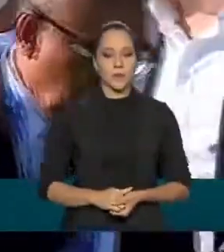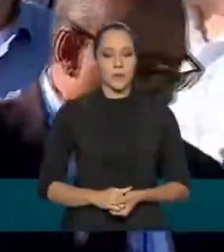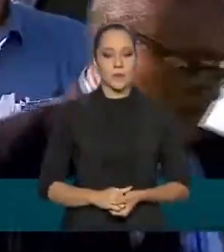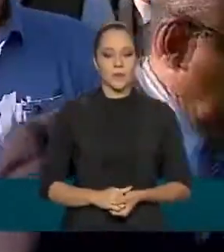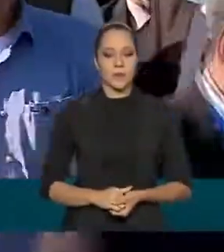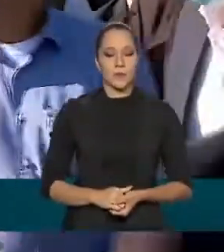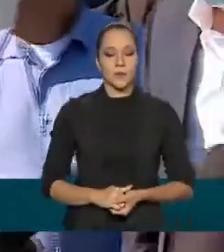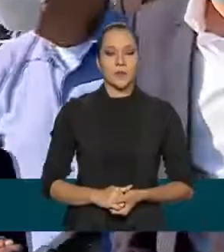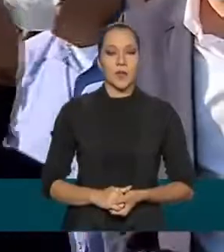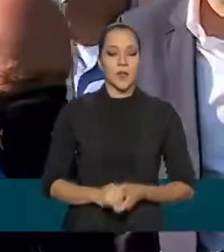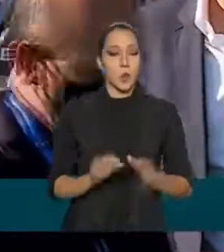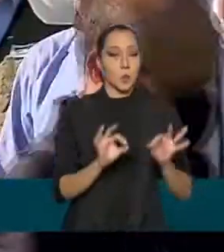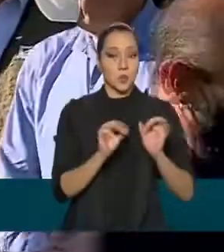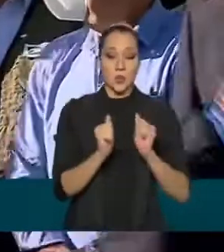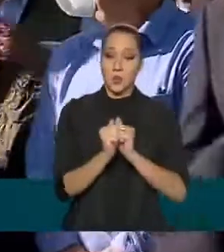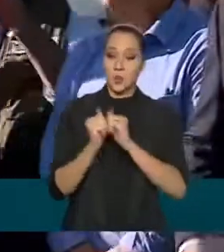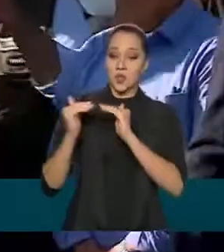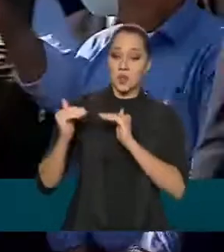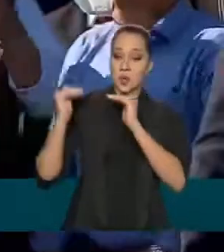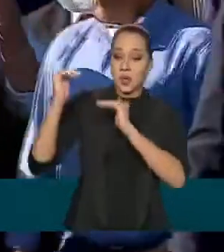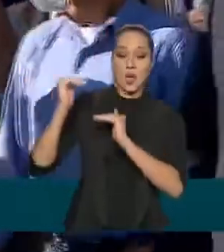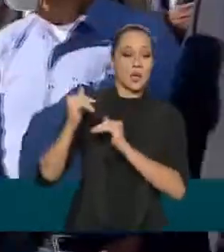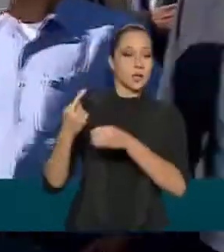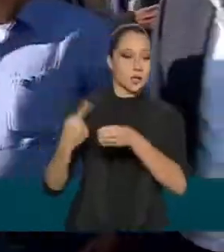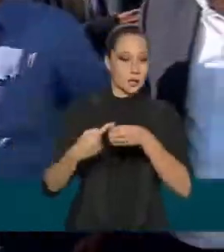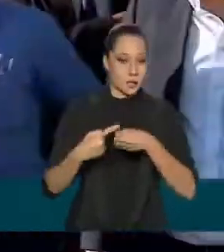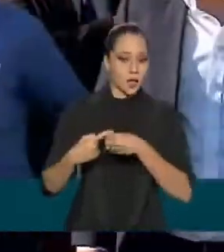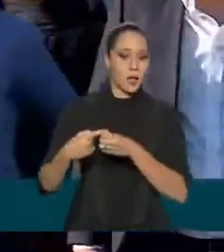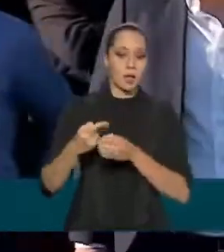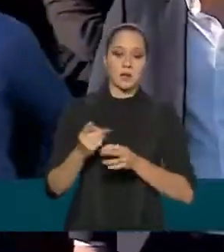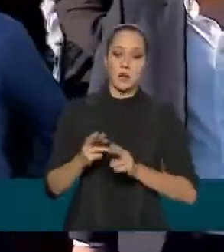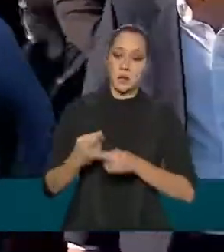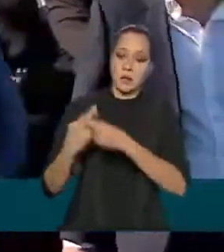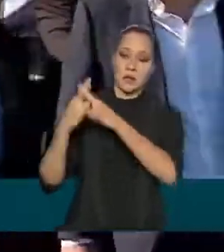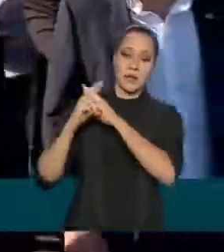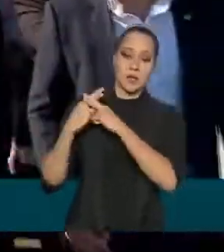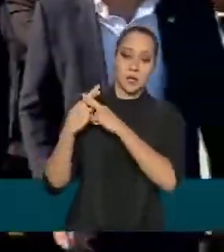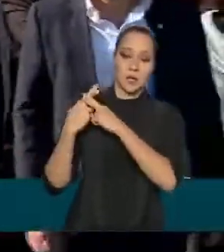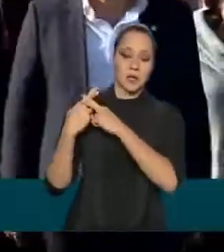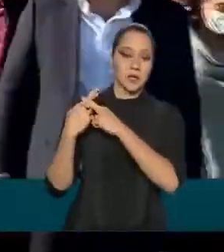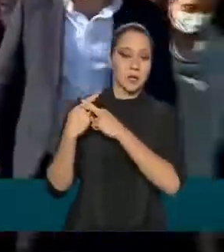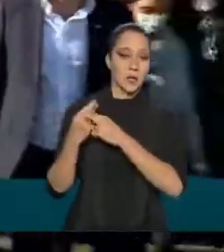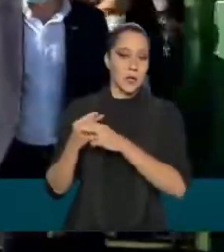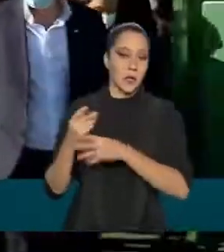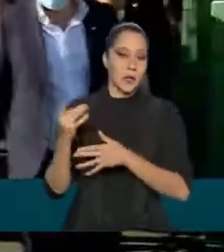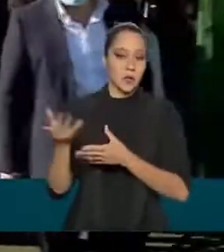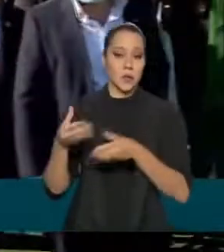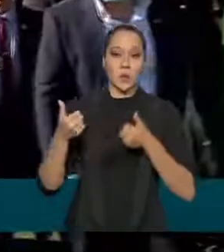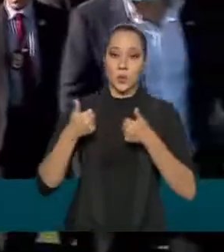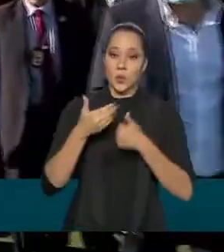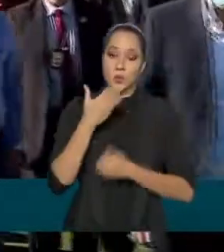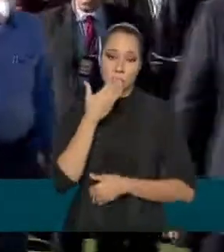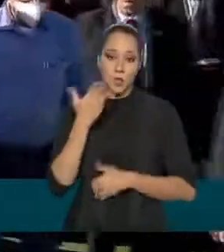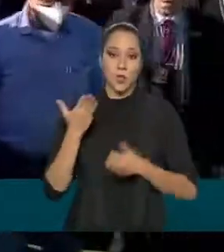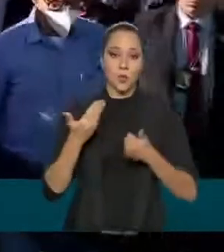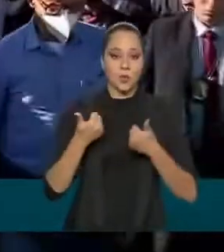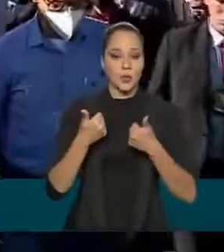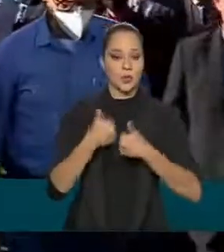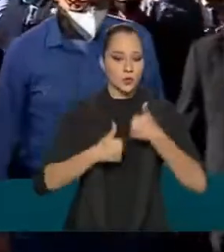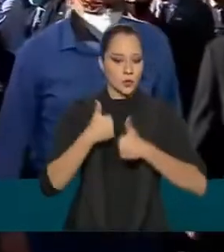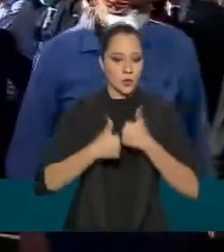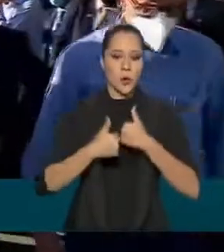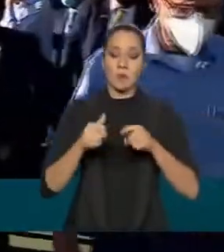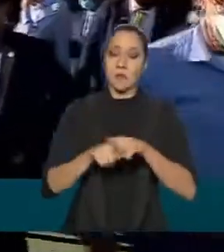Acompanhado aí de autoridades locais, de representantes do clube e também das empresas